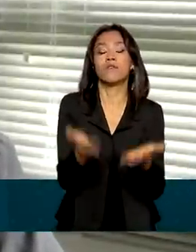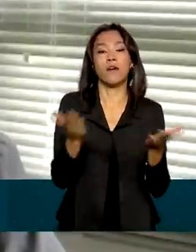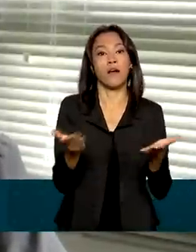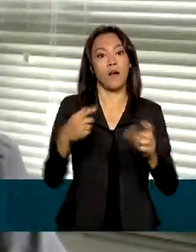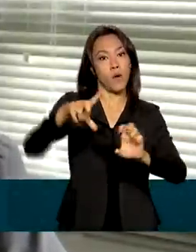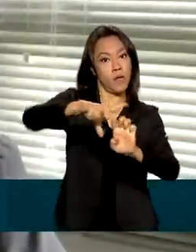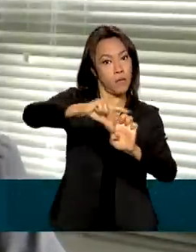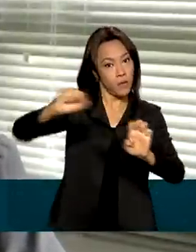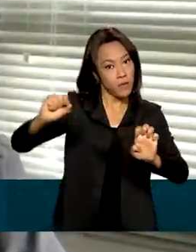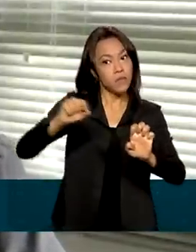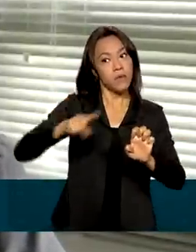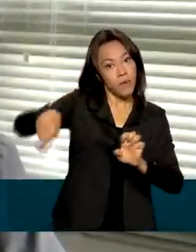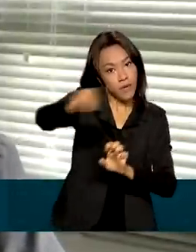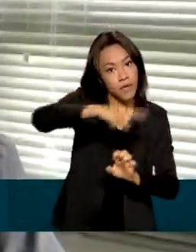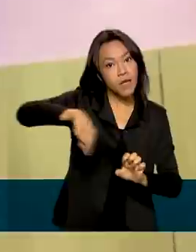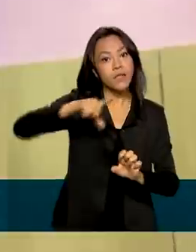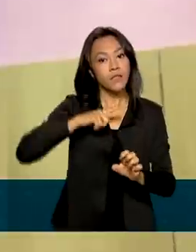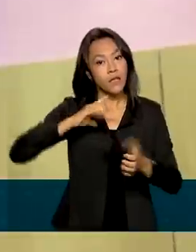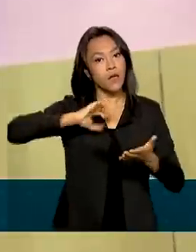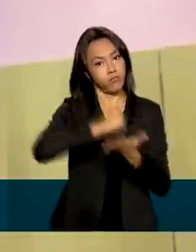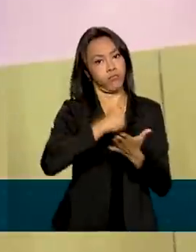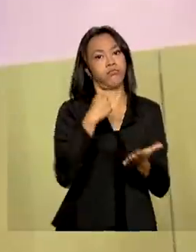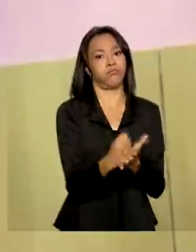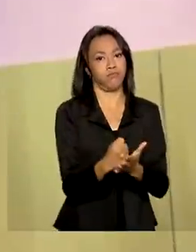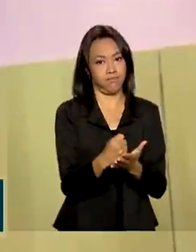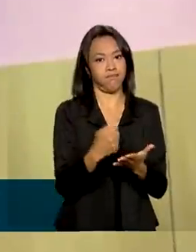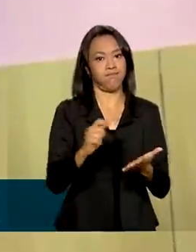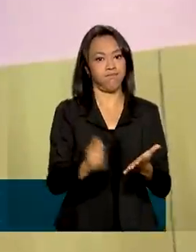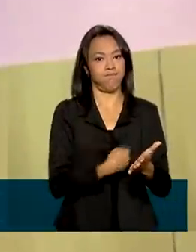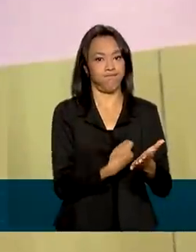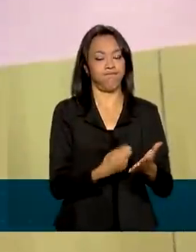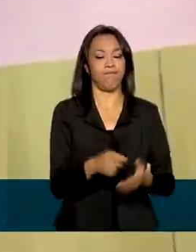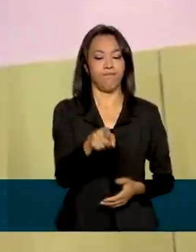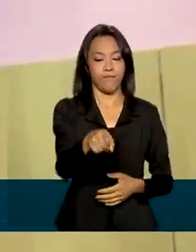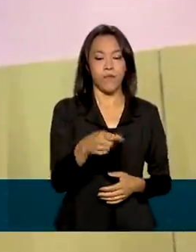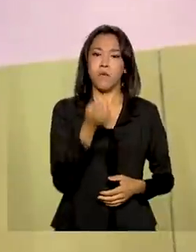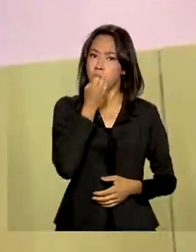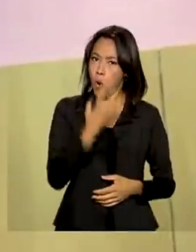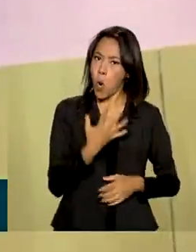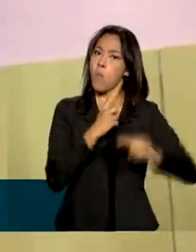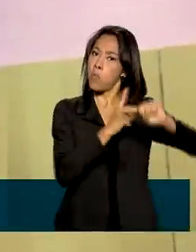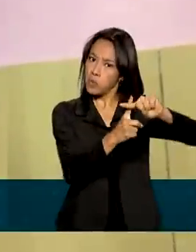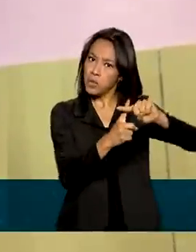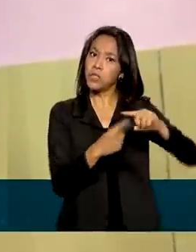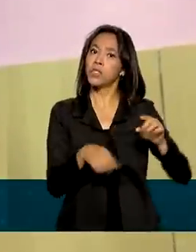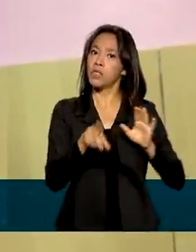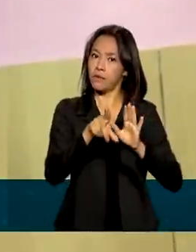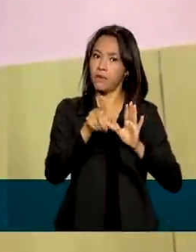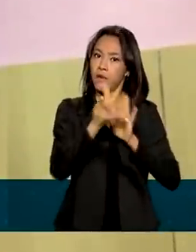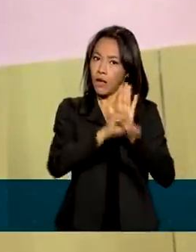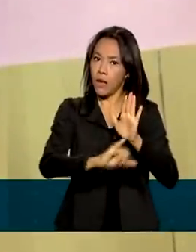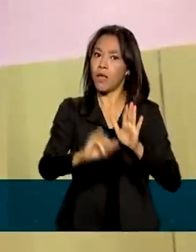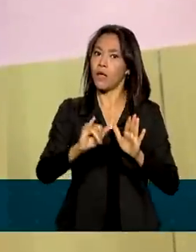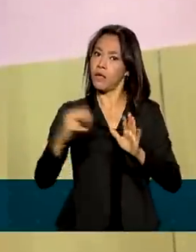formalizar os transportadores autônomos. O SEBRAE avalia como muito positiva a lei e está preparando